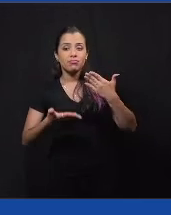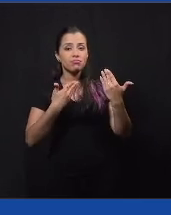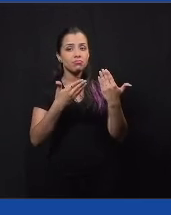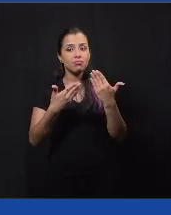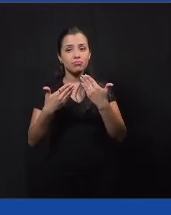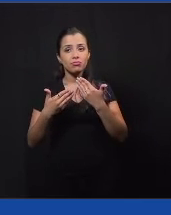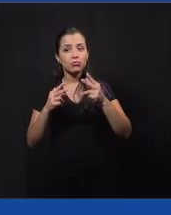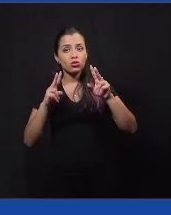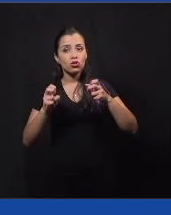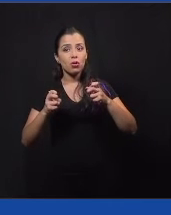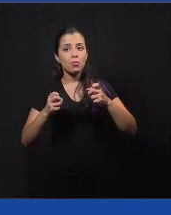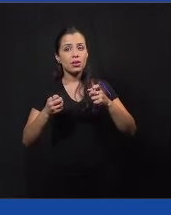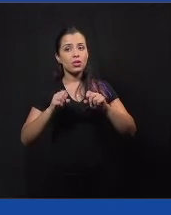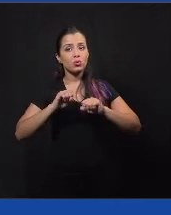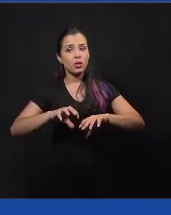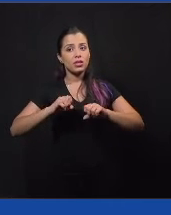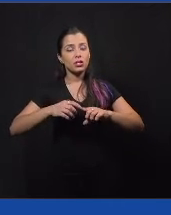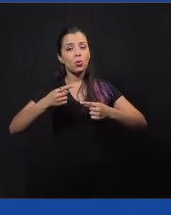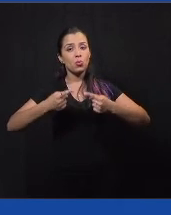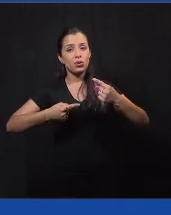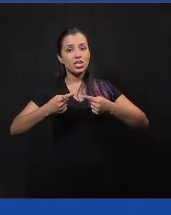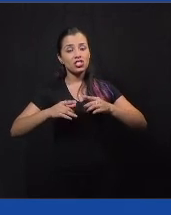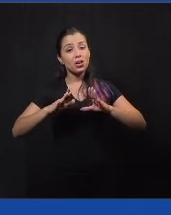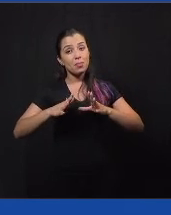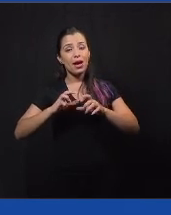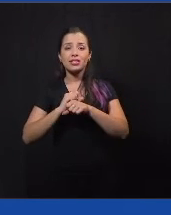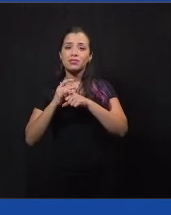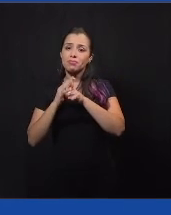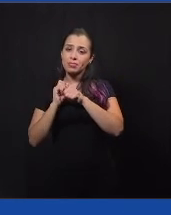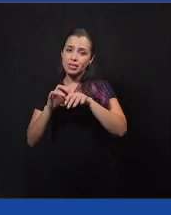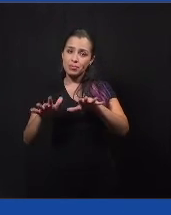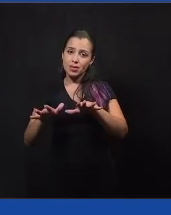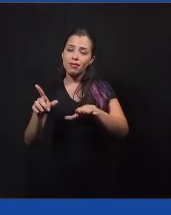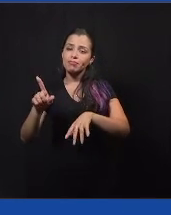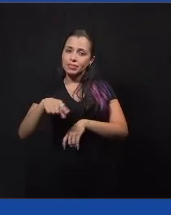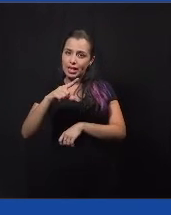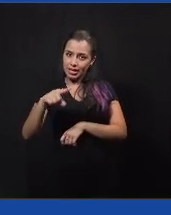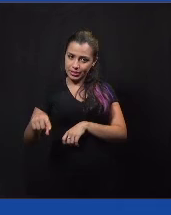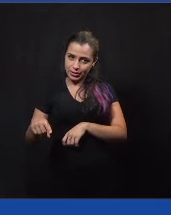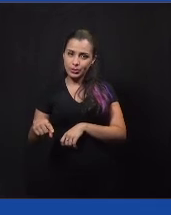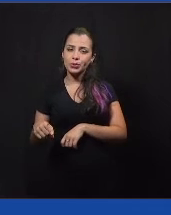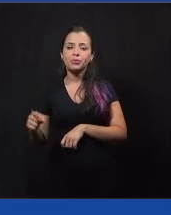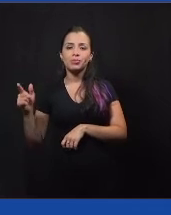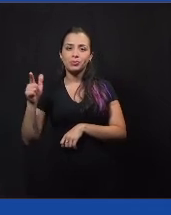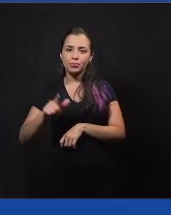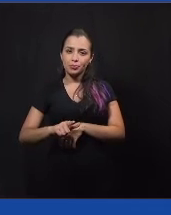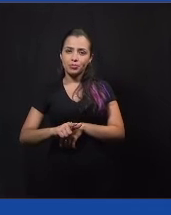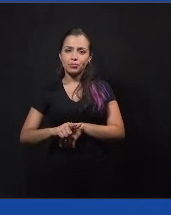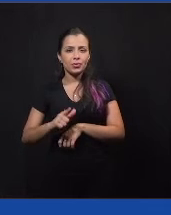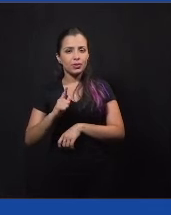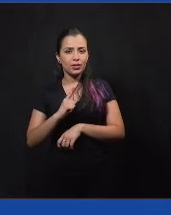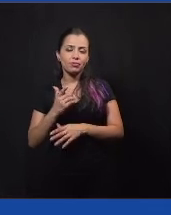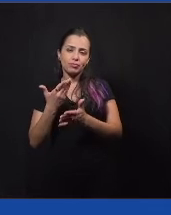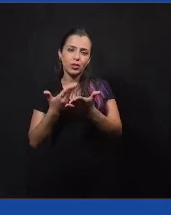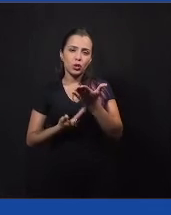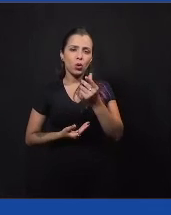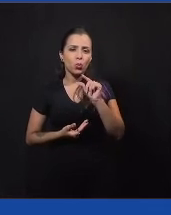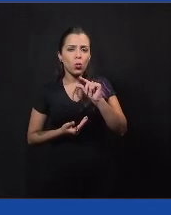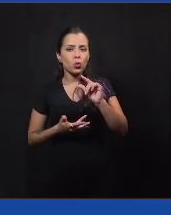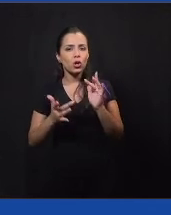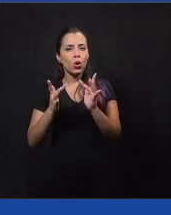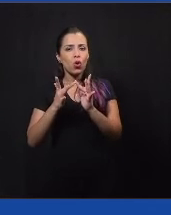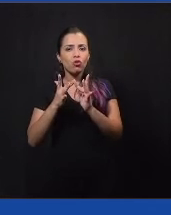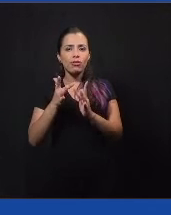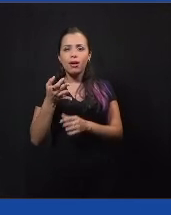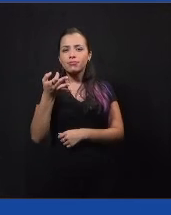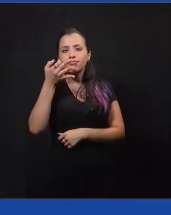mas com a pandemia tudo se complicou, novamente. Então, a gente perdeu um pouco, né, o contato cara a cara que a